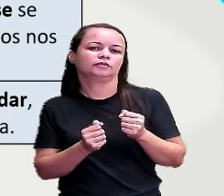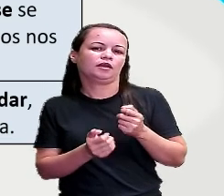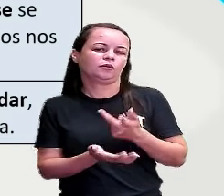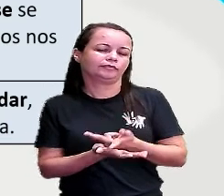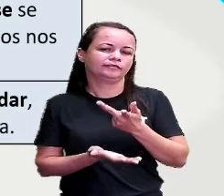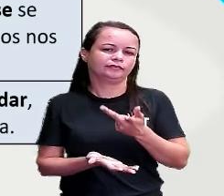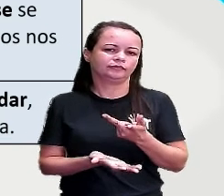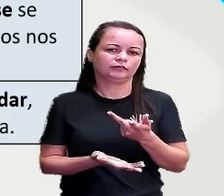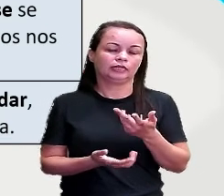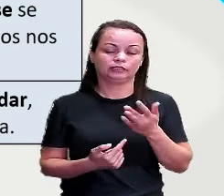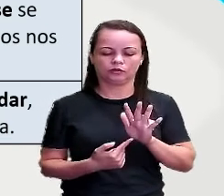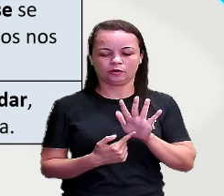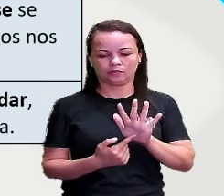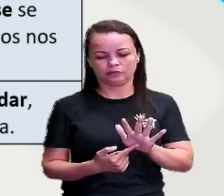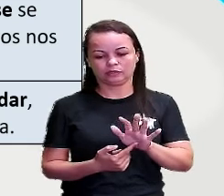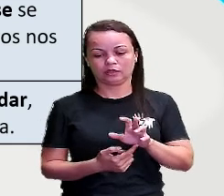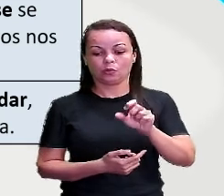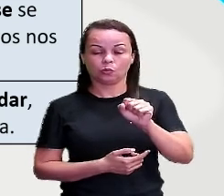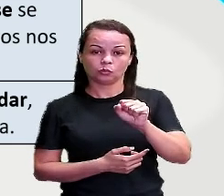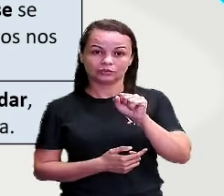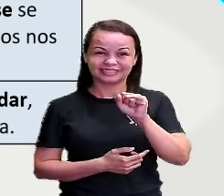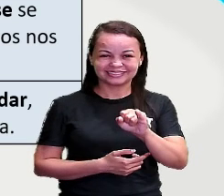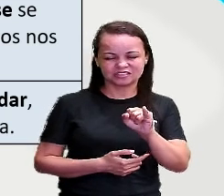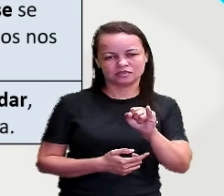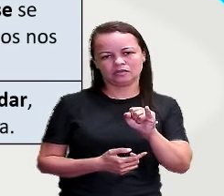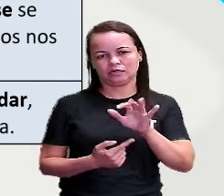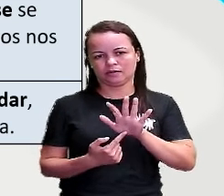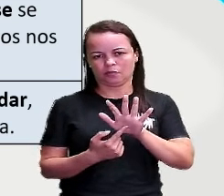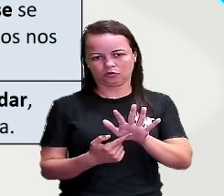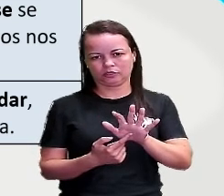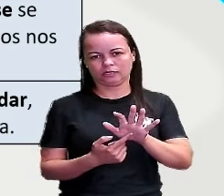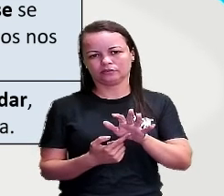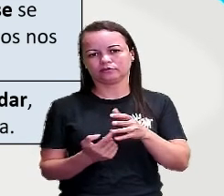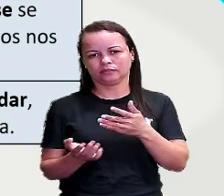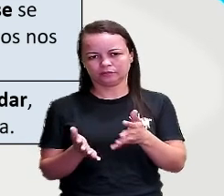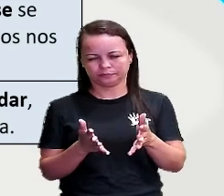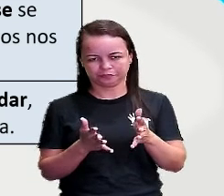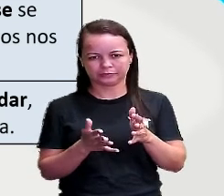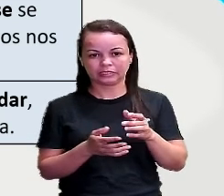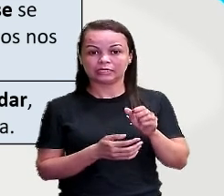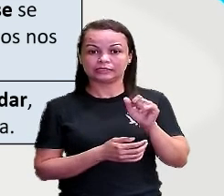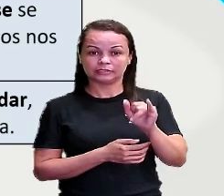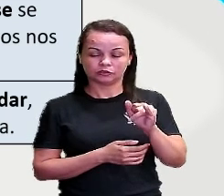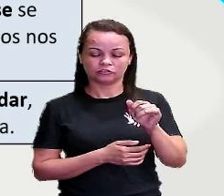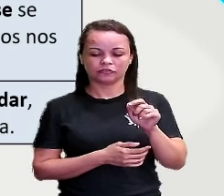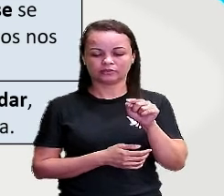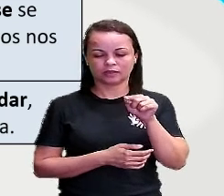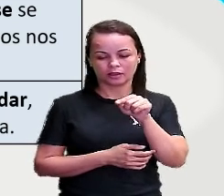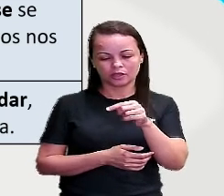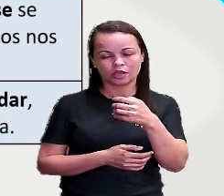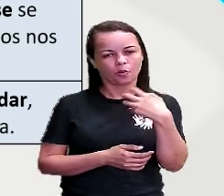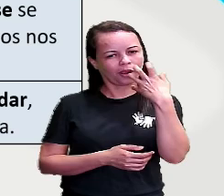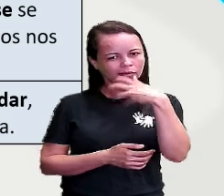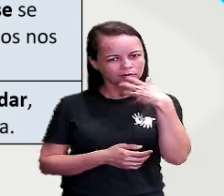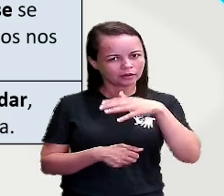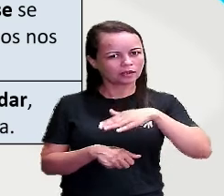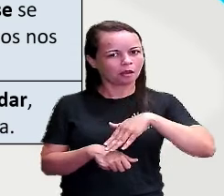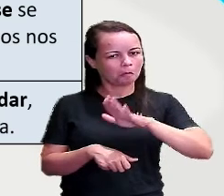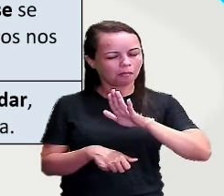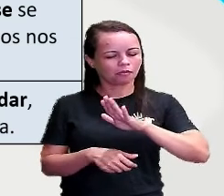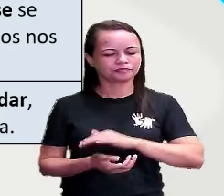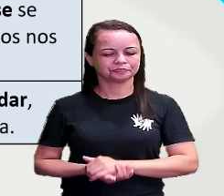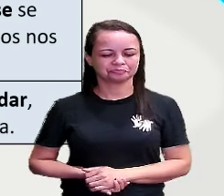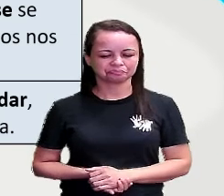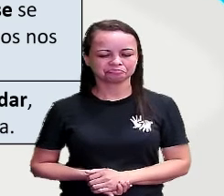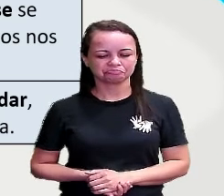dessa palavrinha, né? O se. Se eu tivesse talento, eu cantaria muito. Vamos agora para o